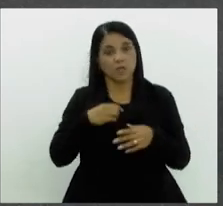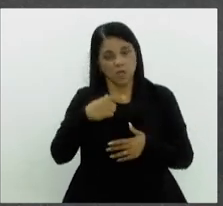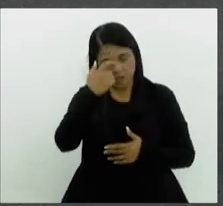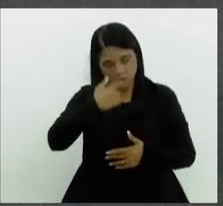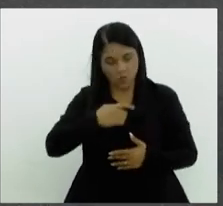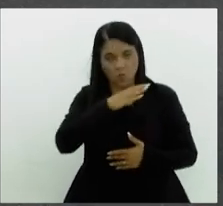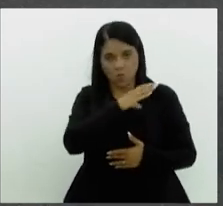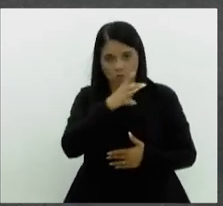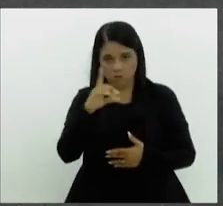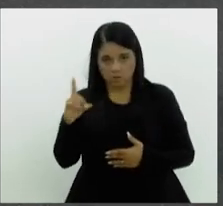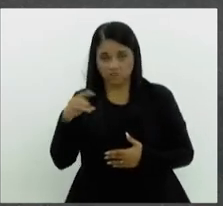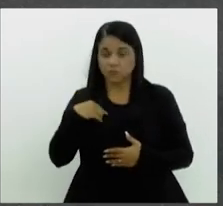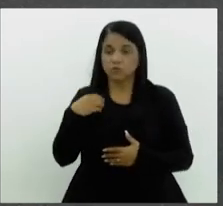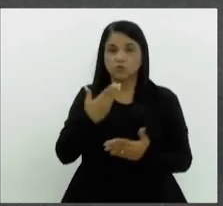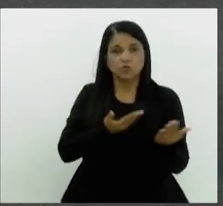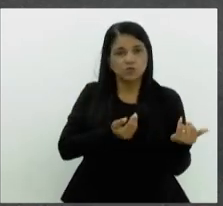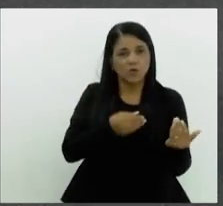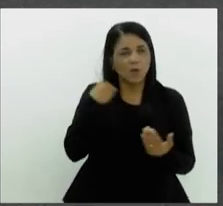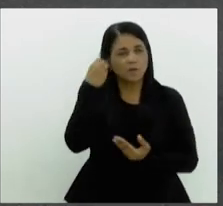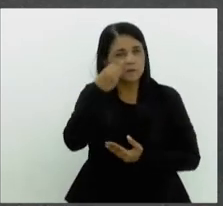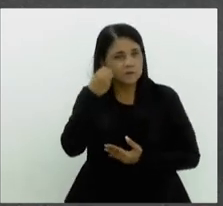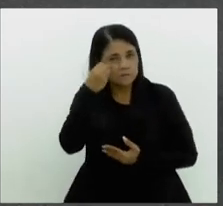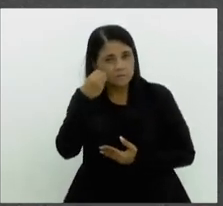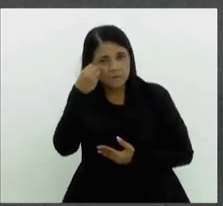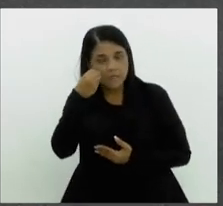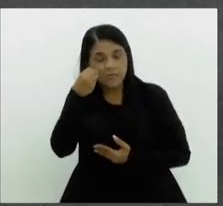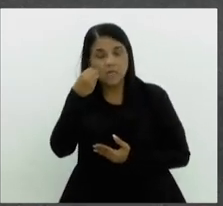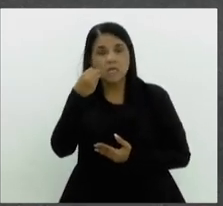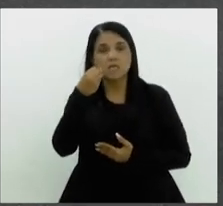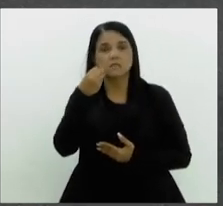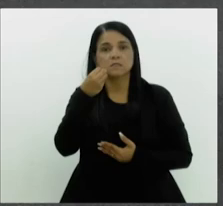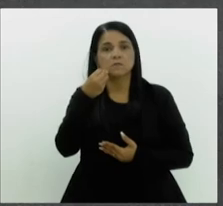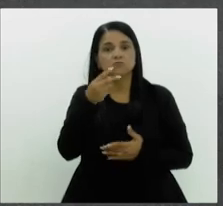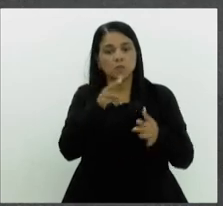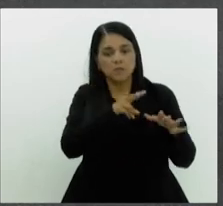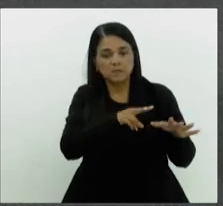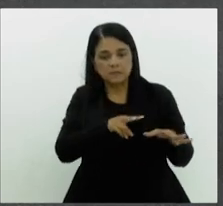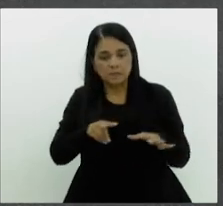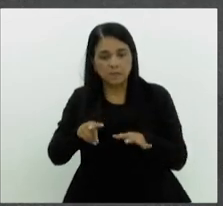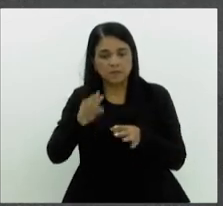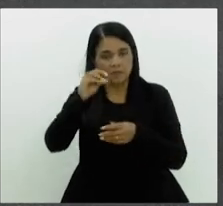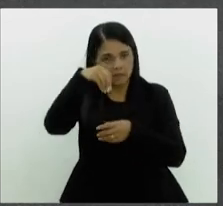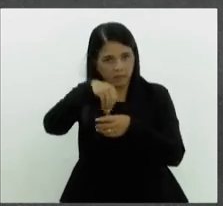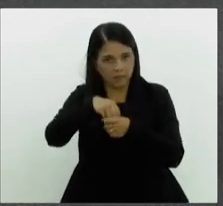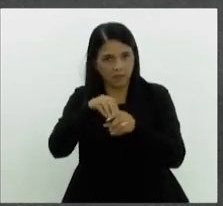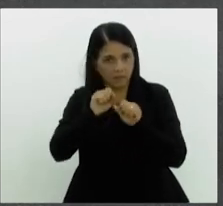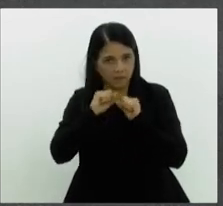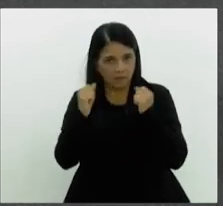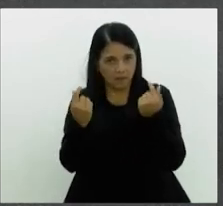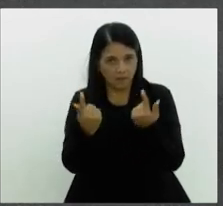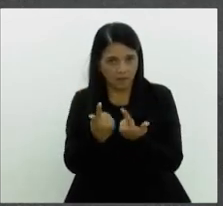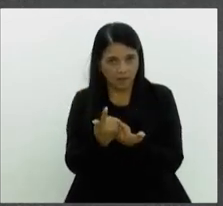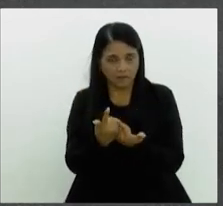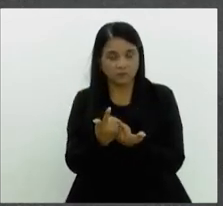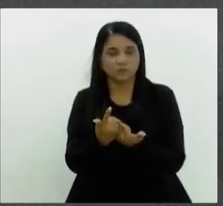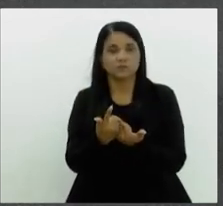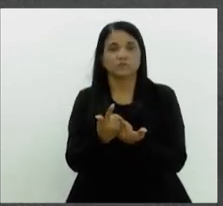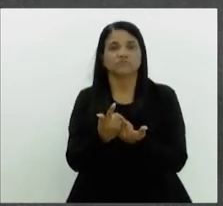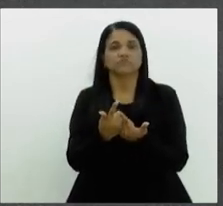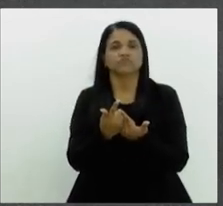jovens tiveram a experiência não só de imersão de uma semana na Alerj, da produção da